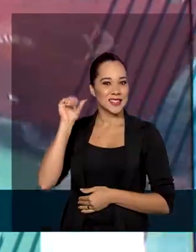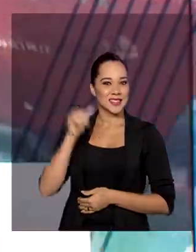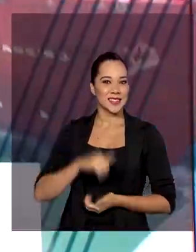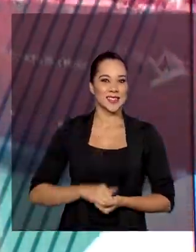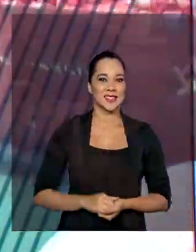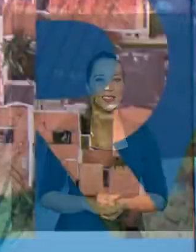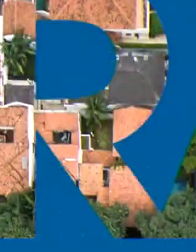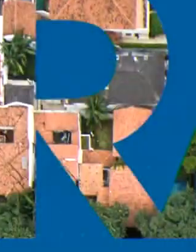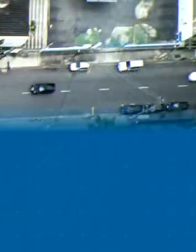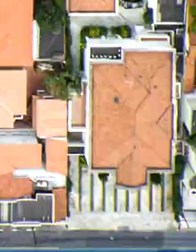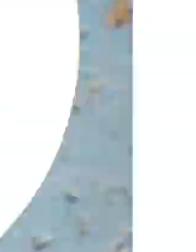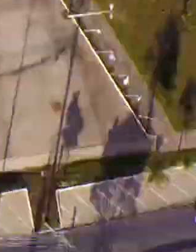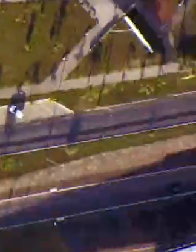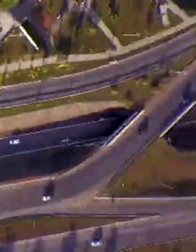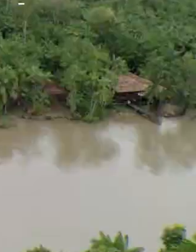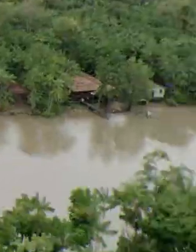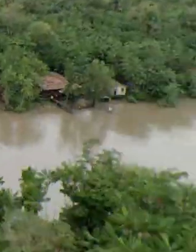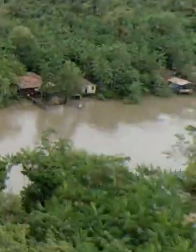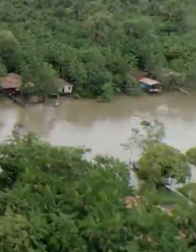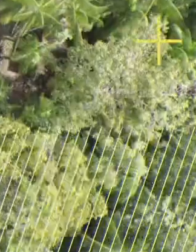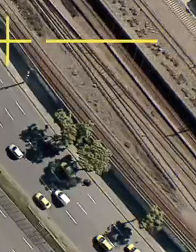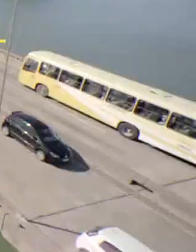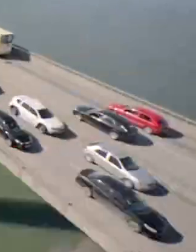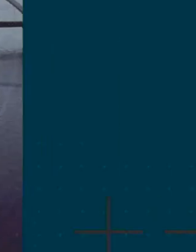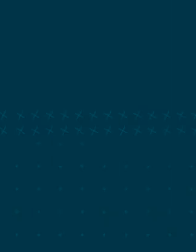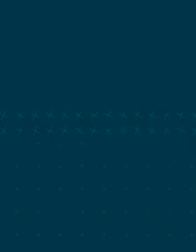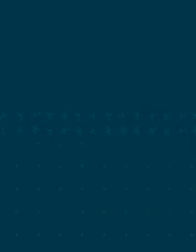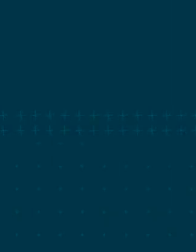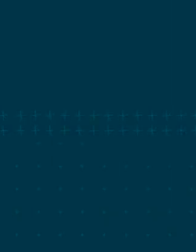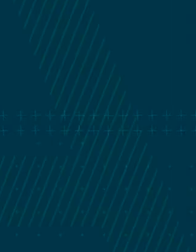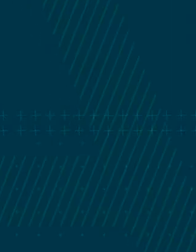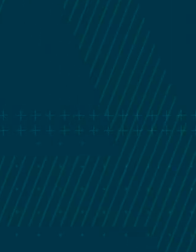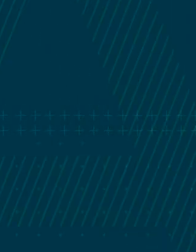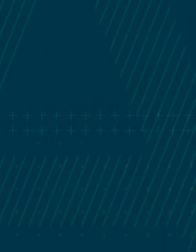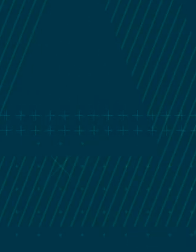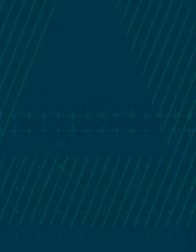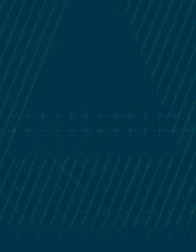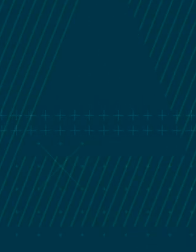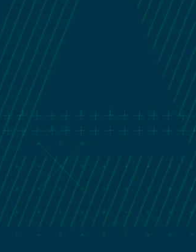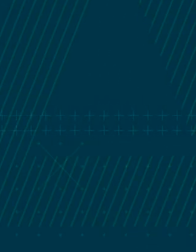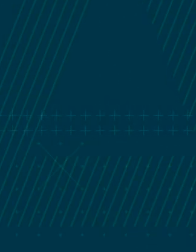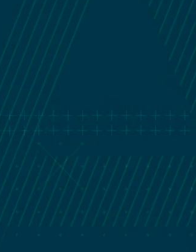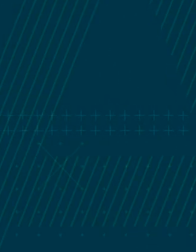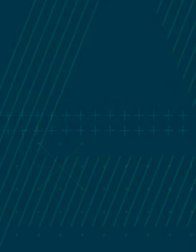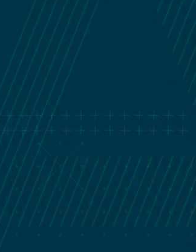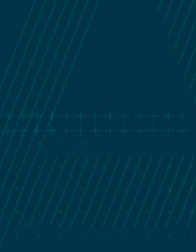edição. A gente fica